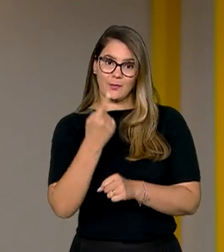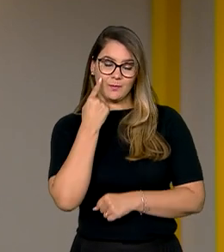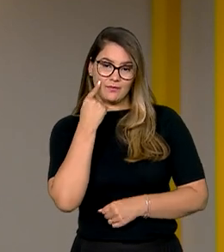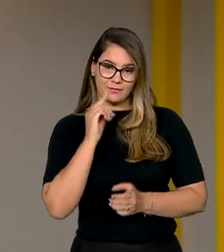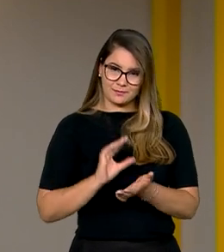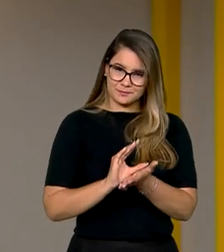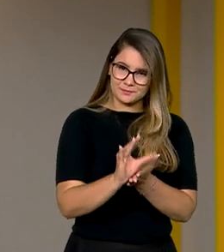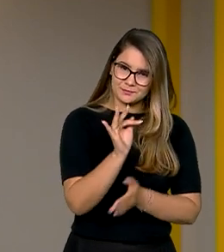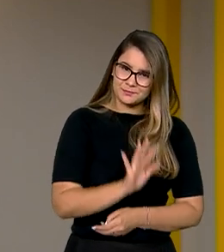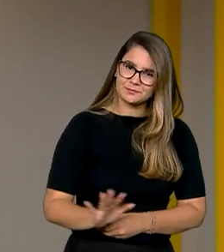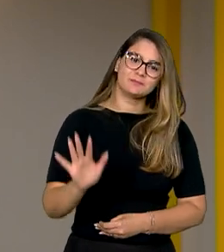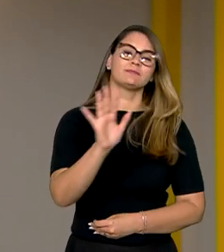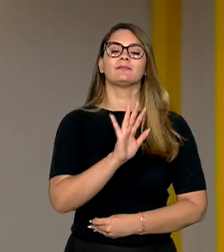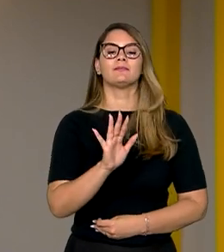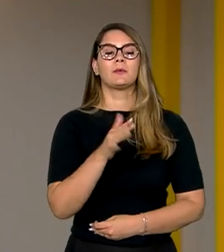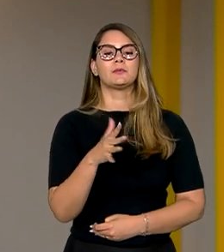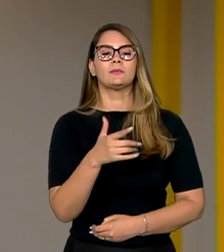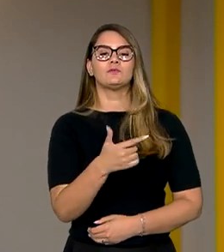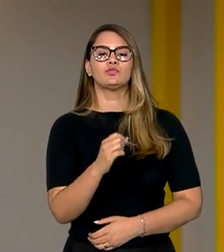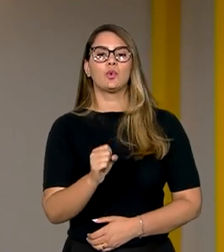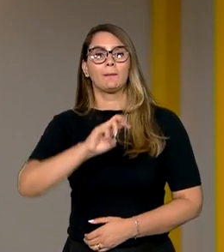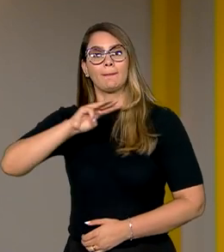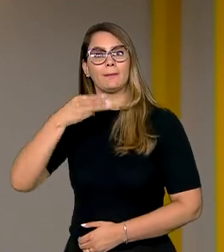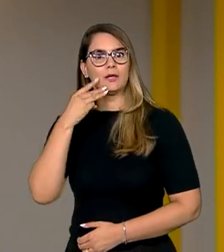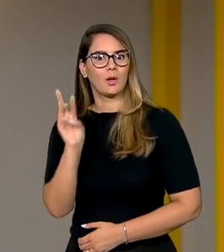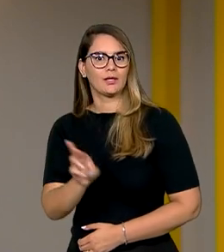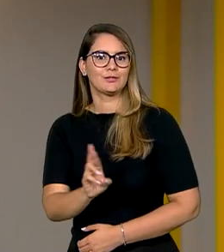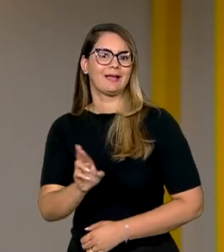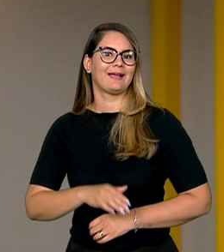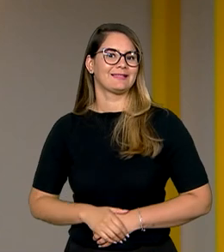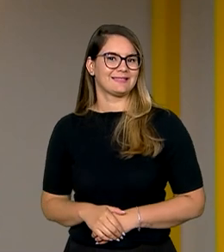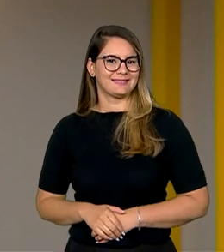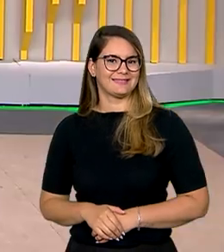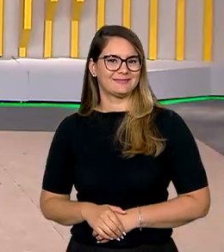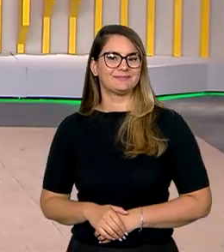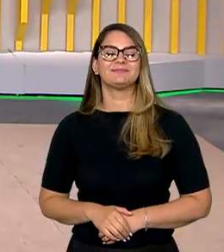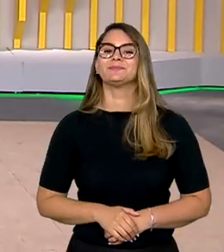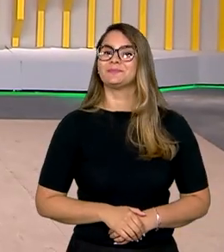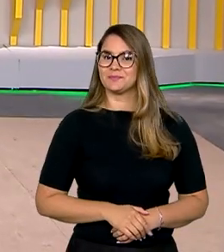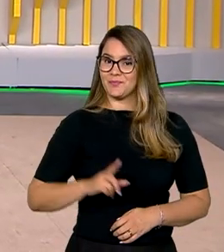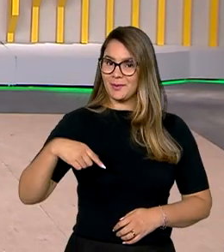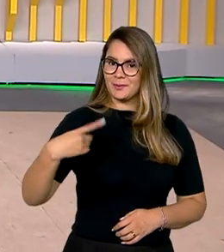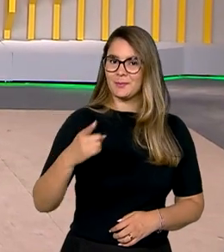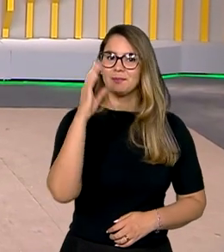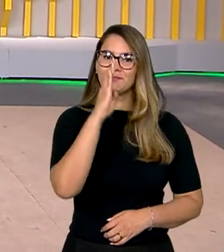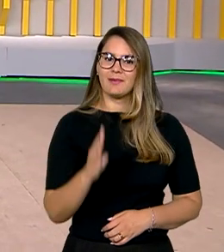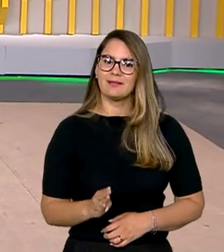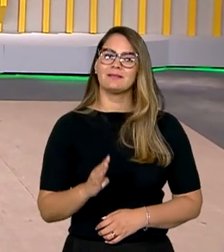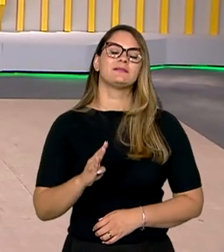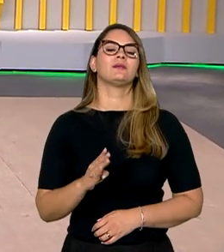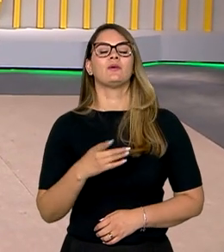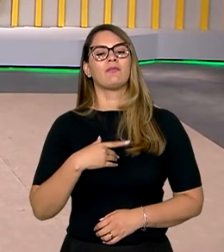previsto um investimento federal no programa de cerca de 28 milhões de reais. A seguir, o